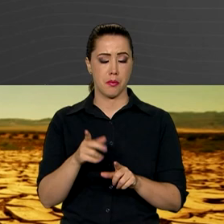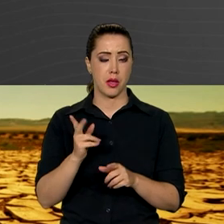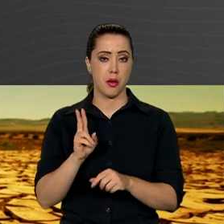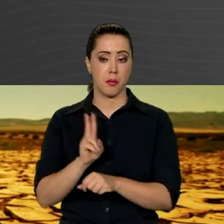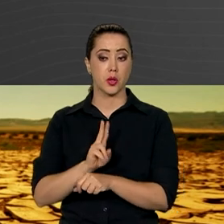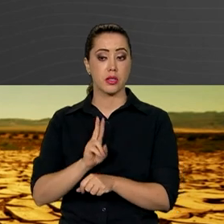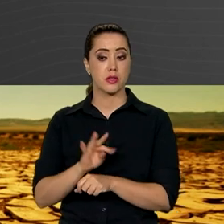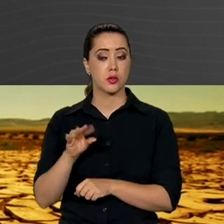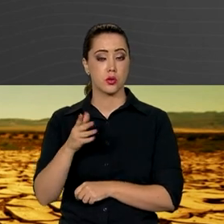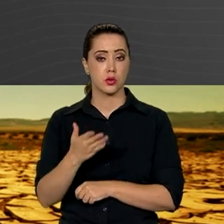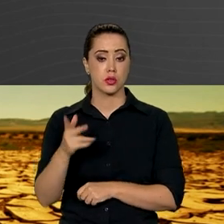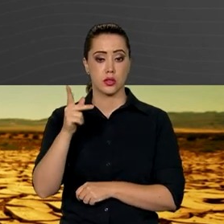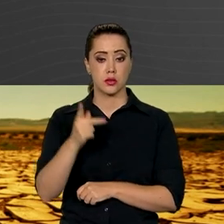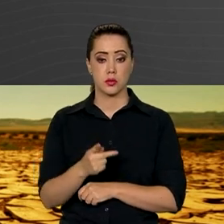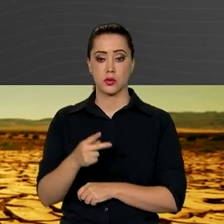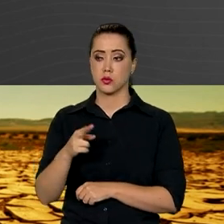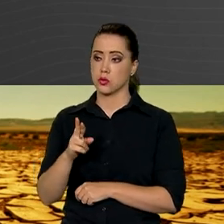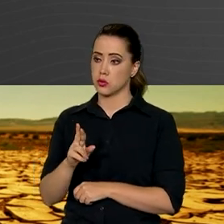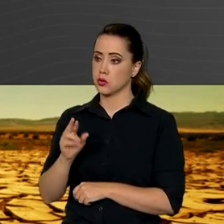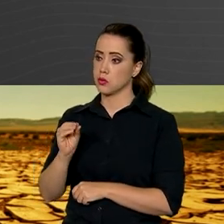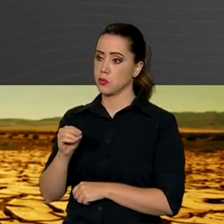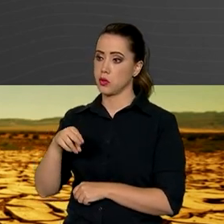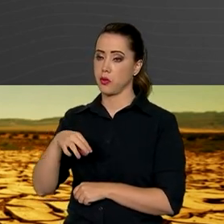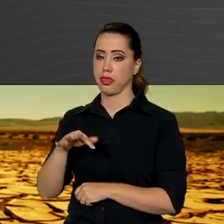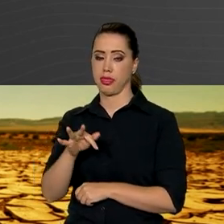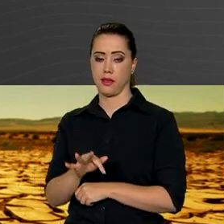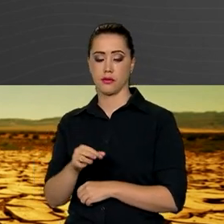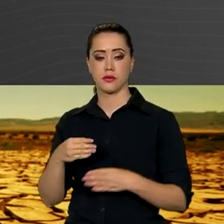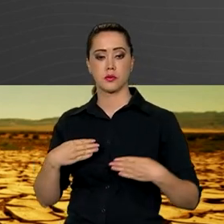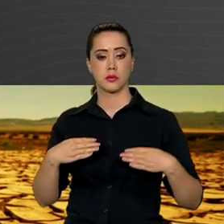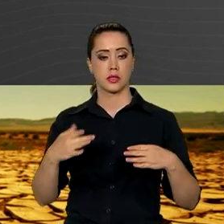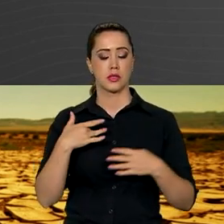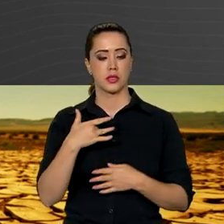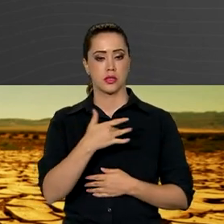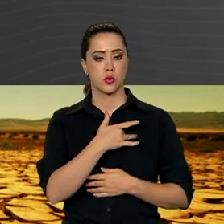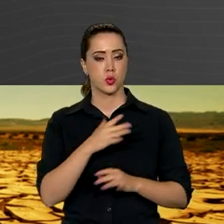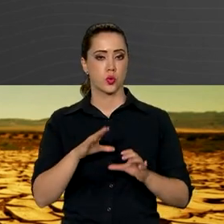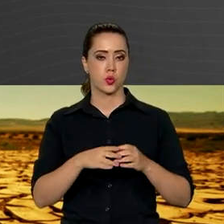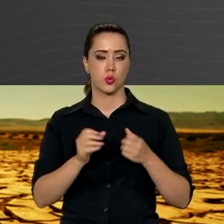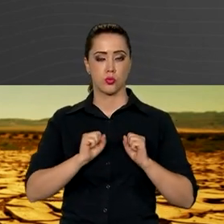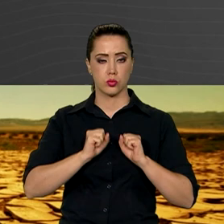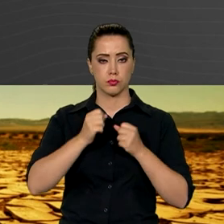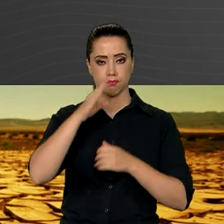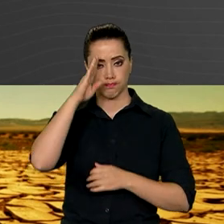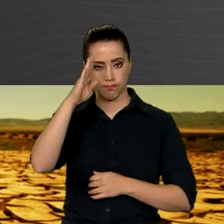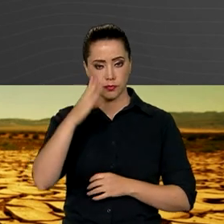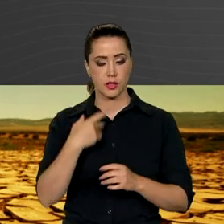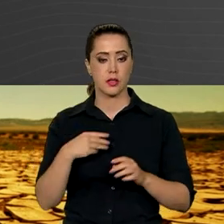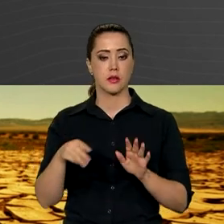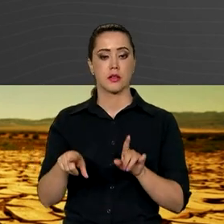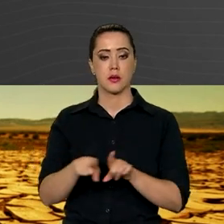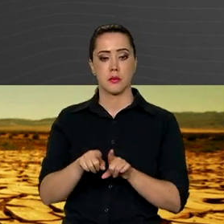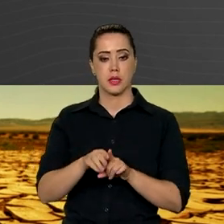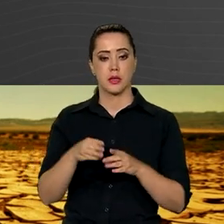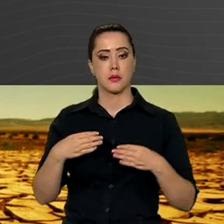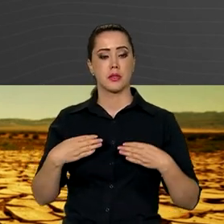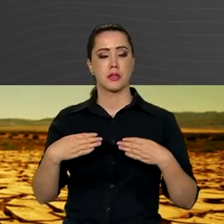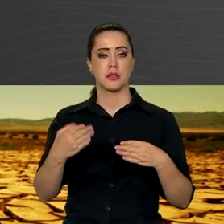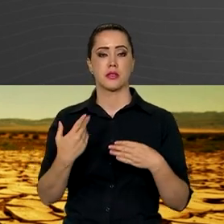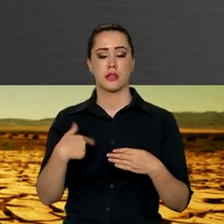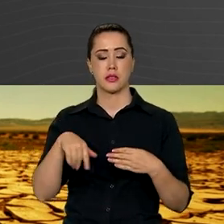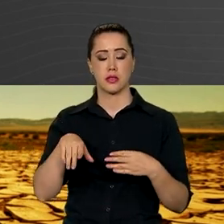quem integra o PRONAF. Ministério da Saúde, Forças Armadas e Ministério do Desenvolvimento Regional vão garantir o